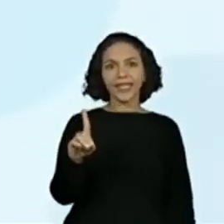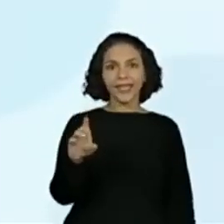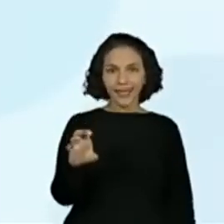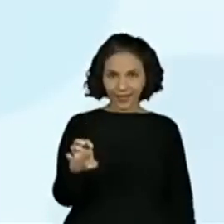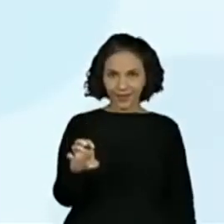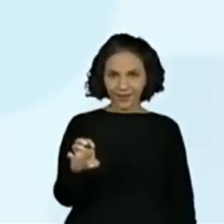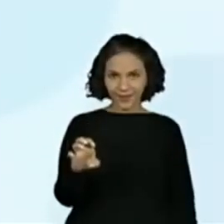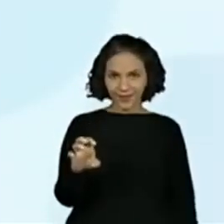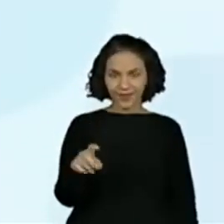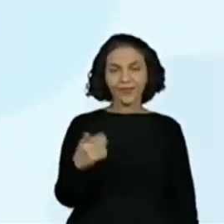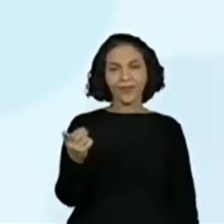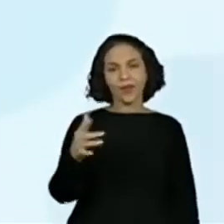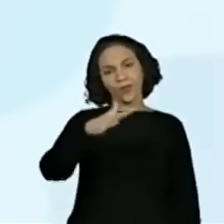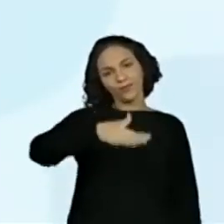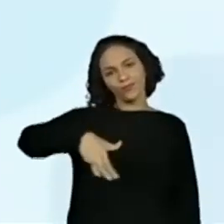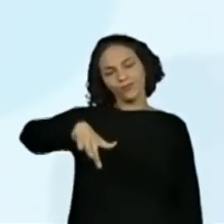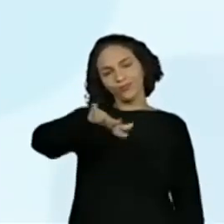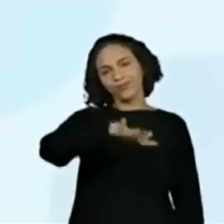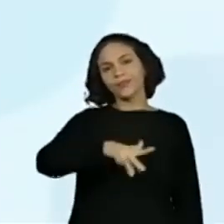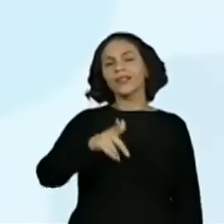do Lago